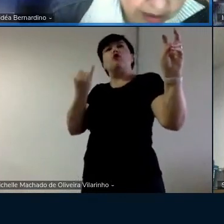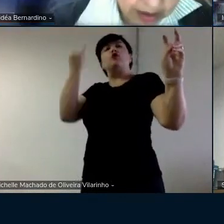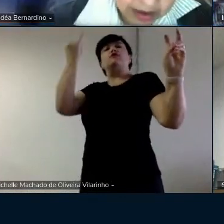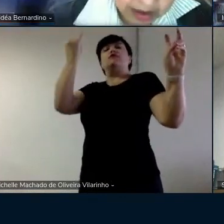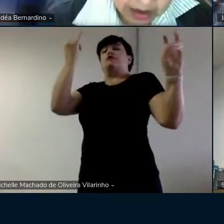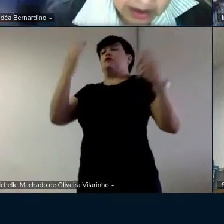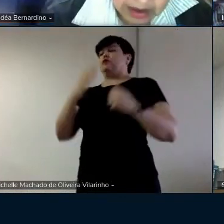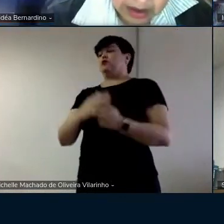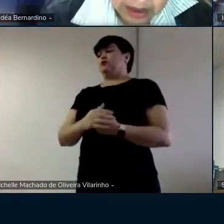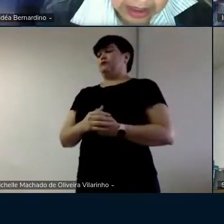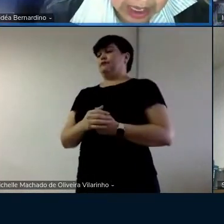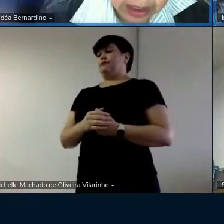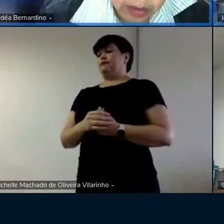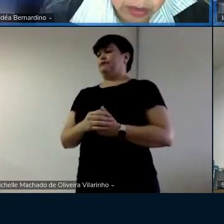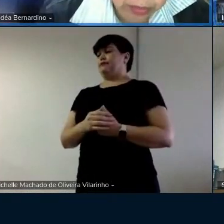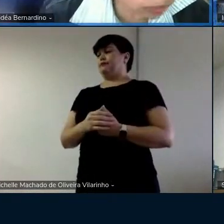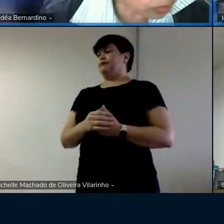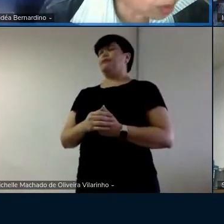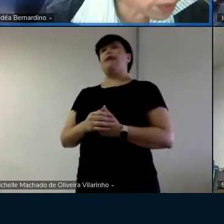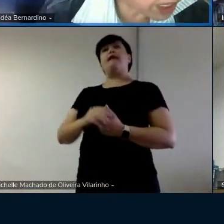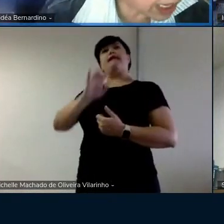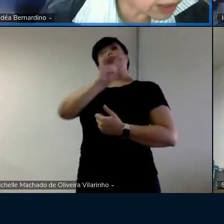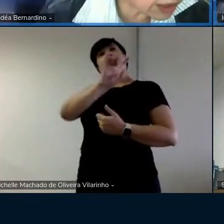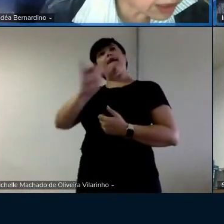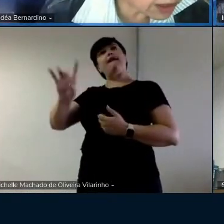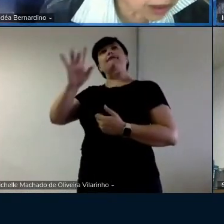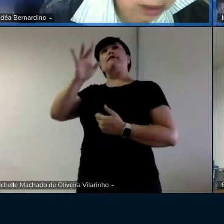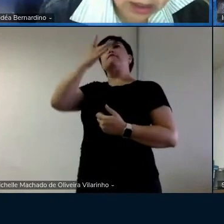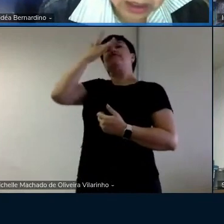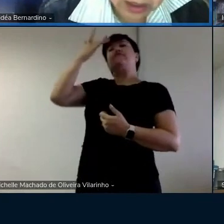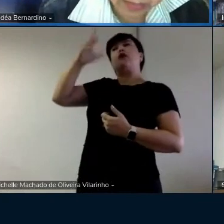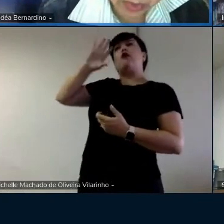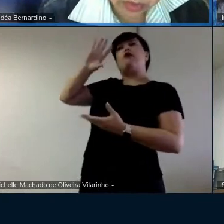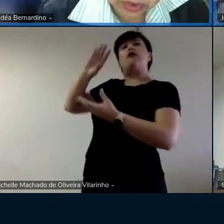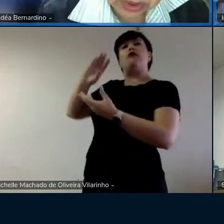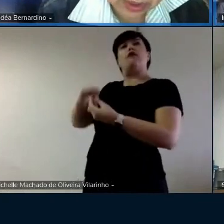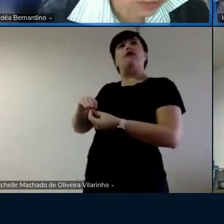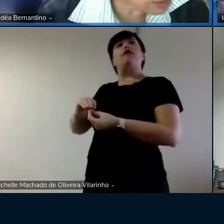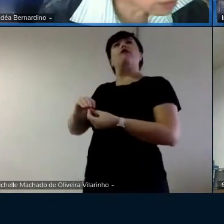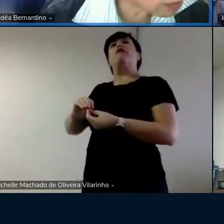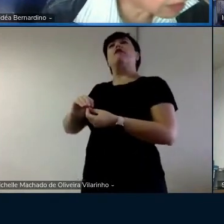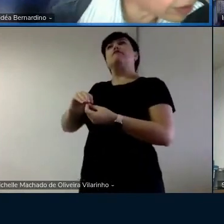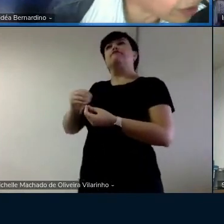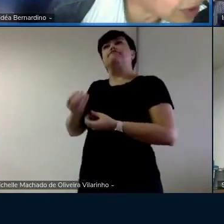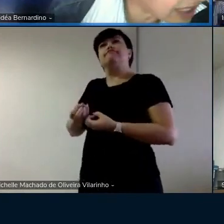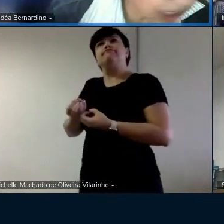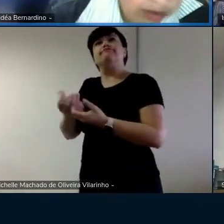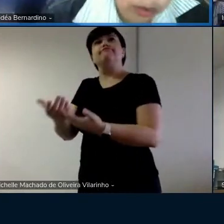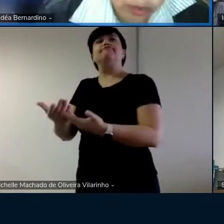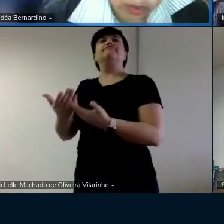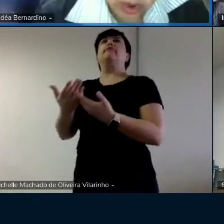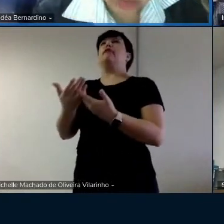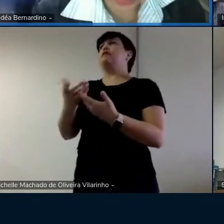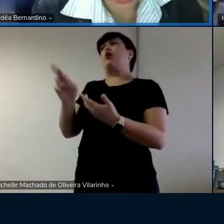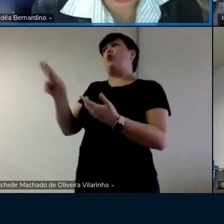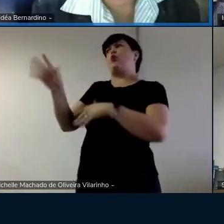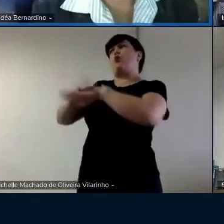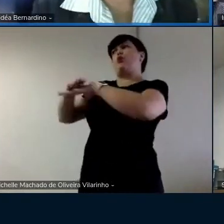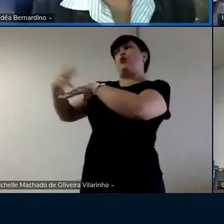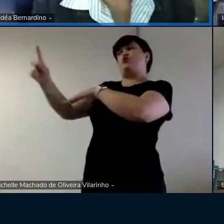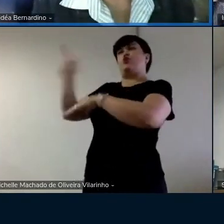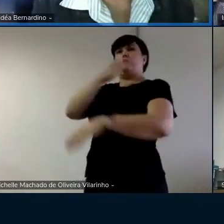cada um compreenda e produza, não foi você que colocou,